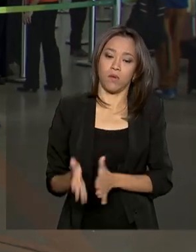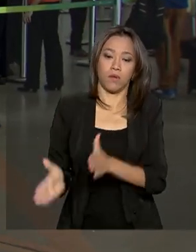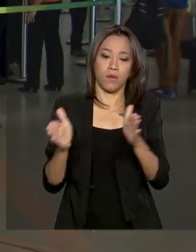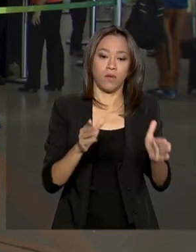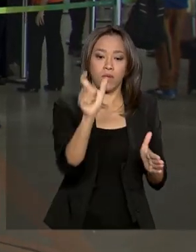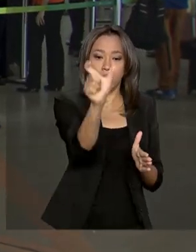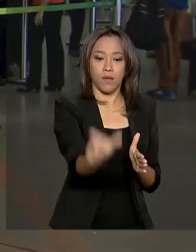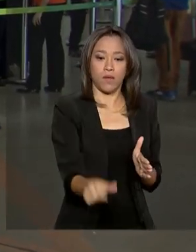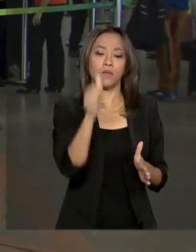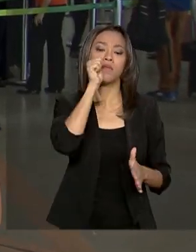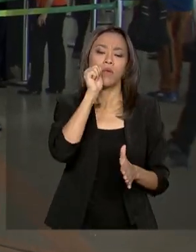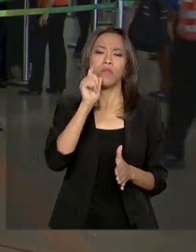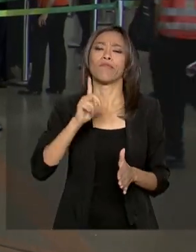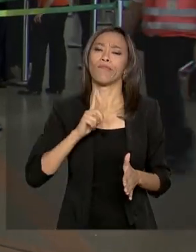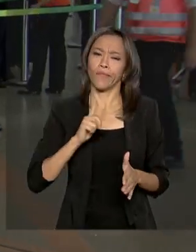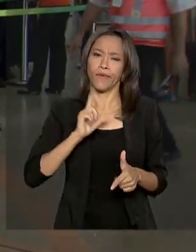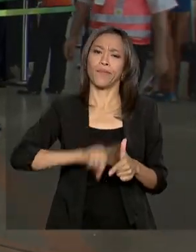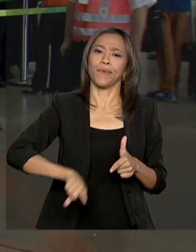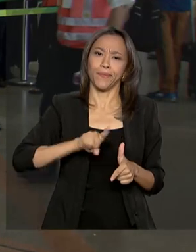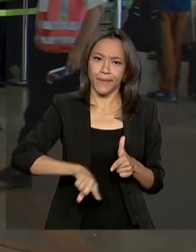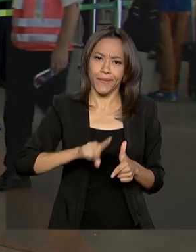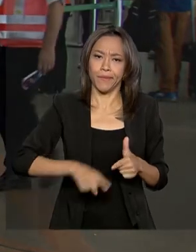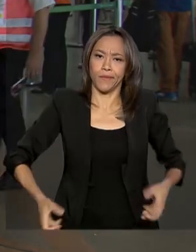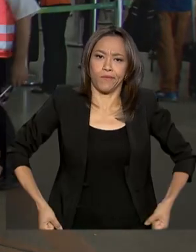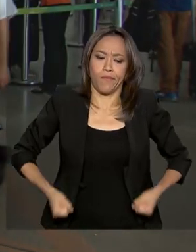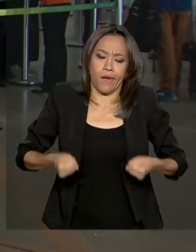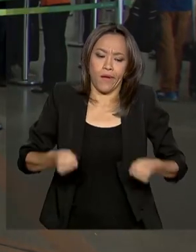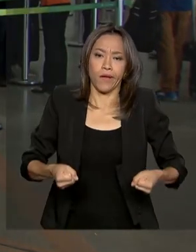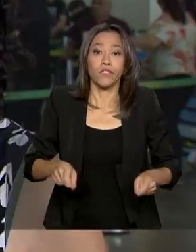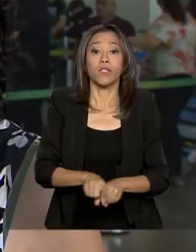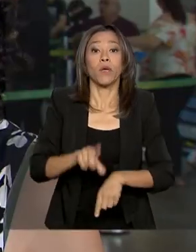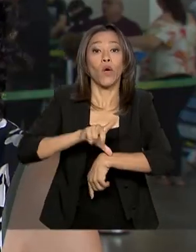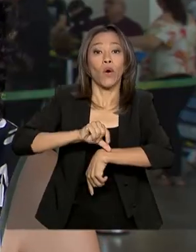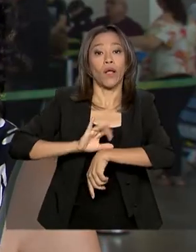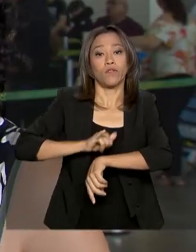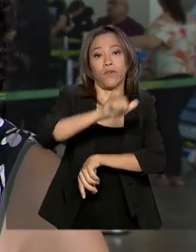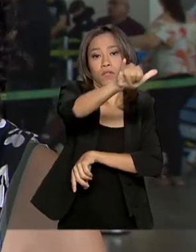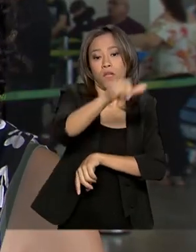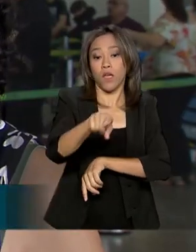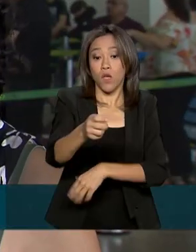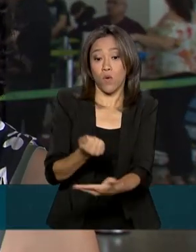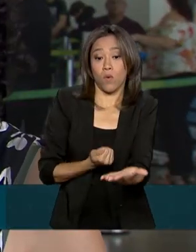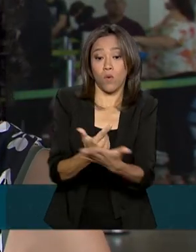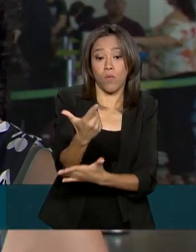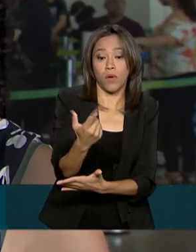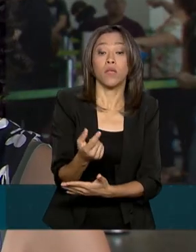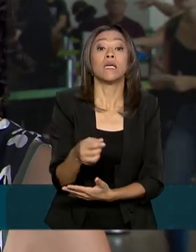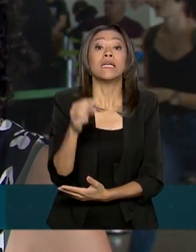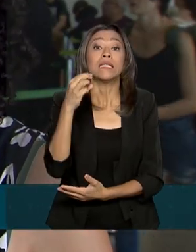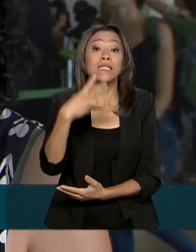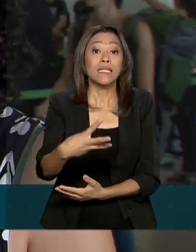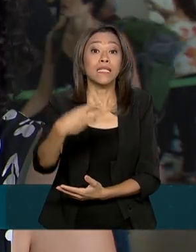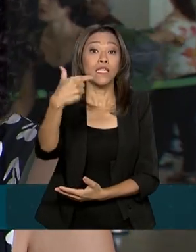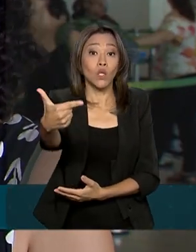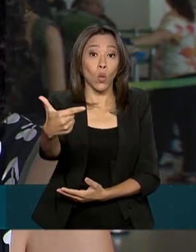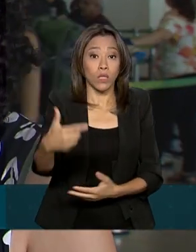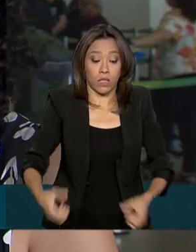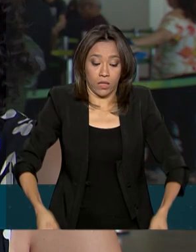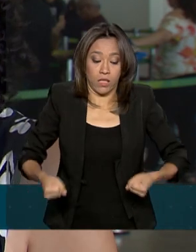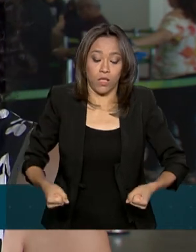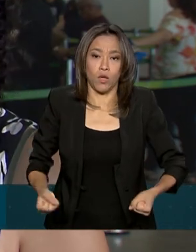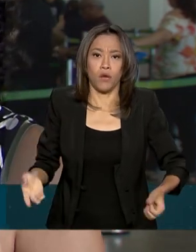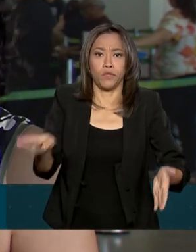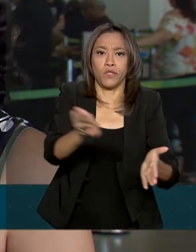Isabel já teve problemas com bagagem e horário de embarque. Eu comprei uma passagem que valia 32 quilos e quando eu cheguei no